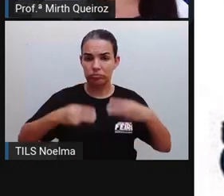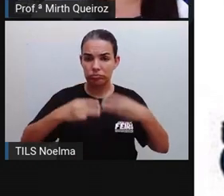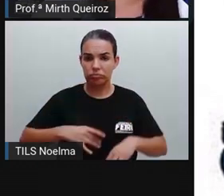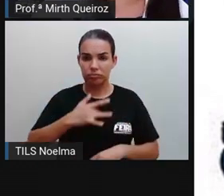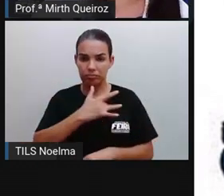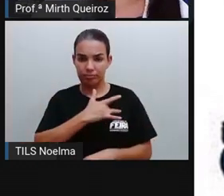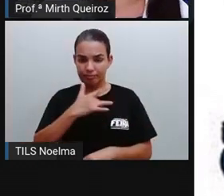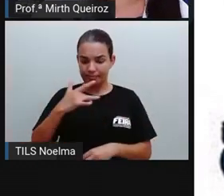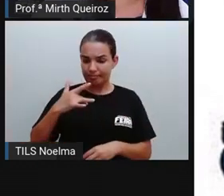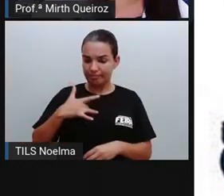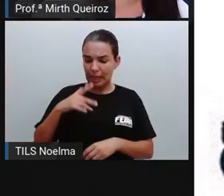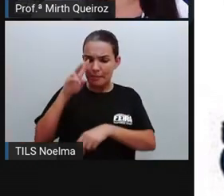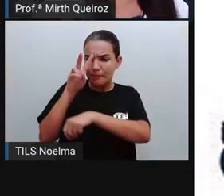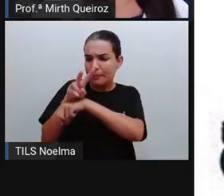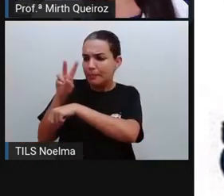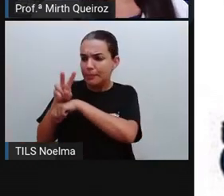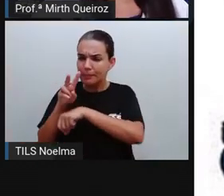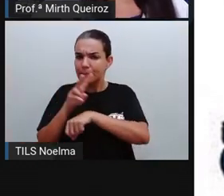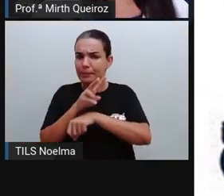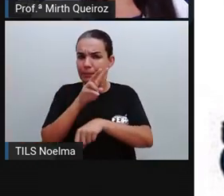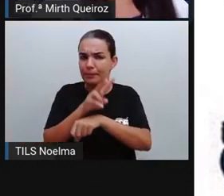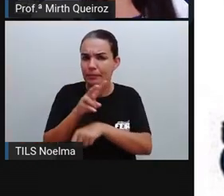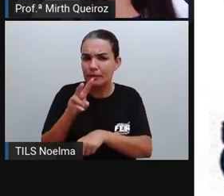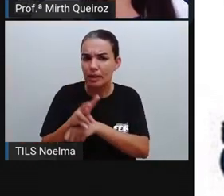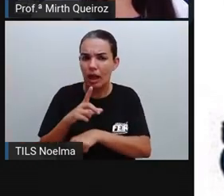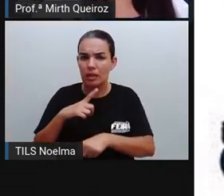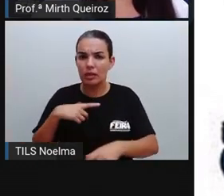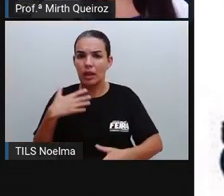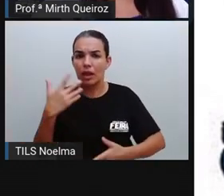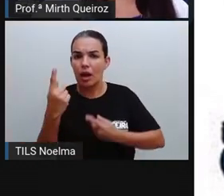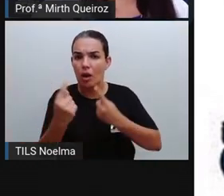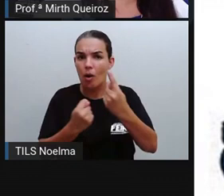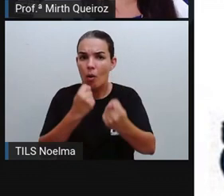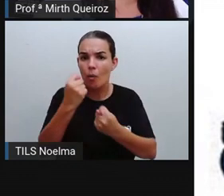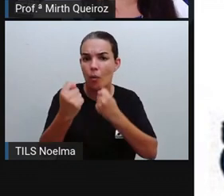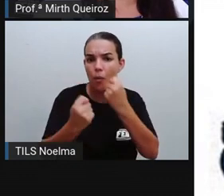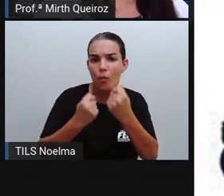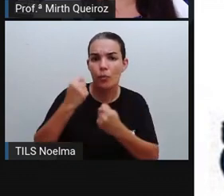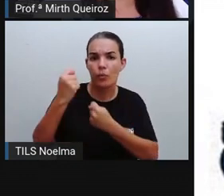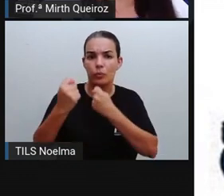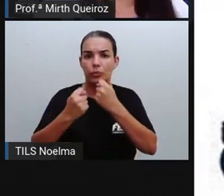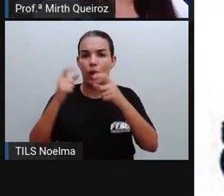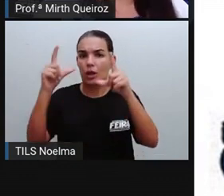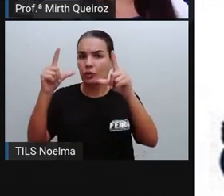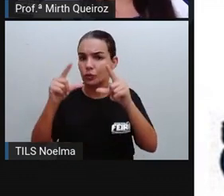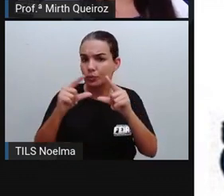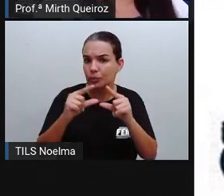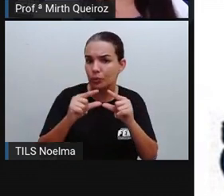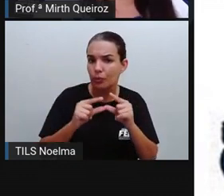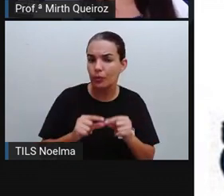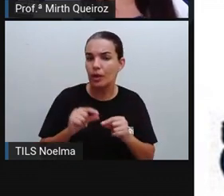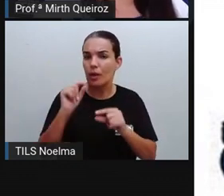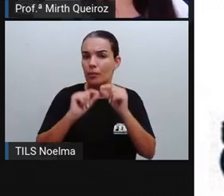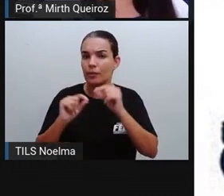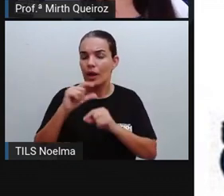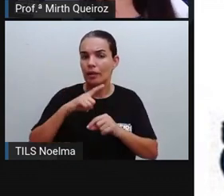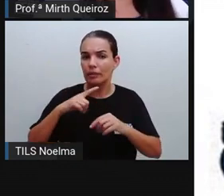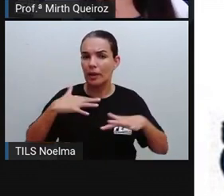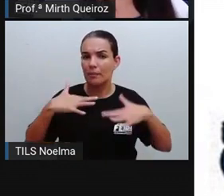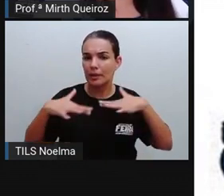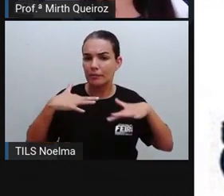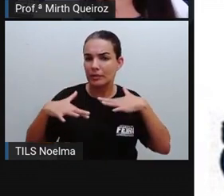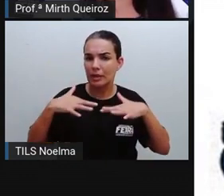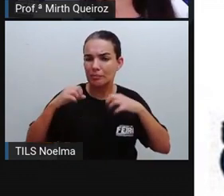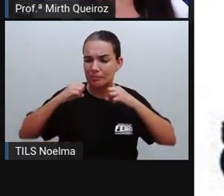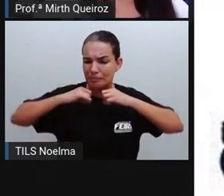algumas medidas de controle do Aedes aegypti, que tem como objetivo o quê? É diminuir os índices